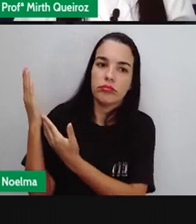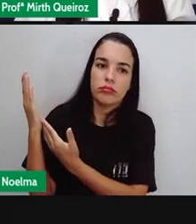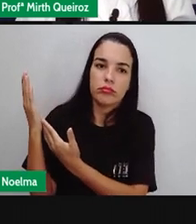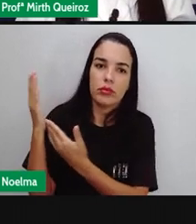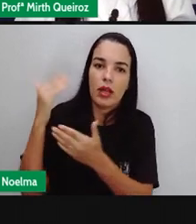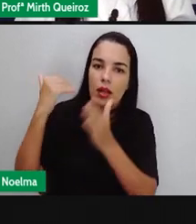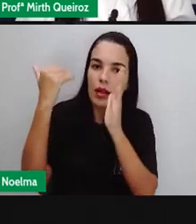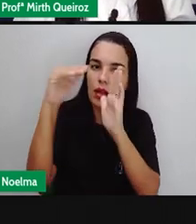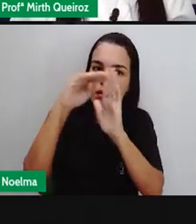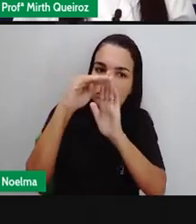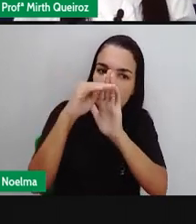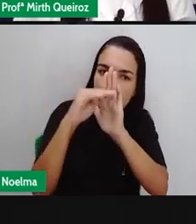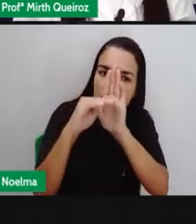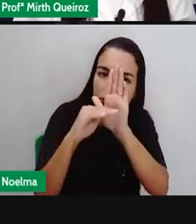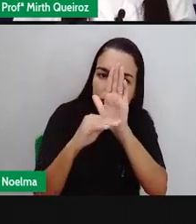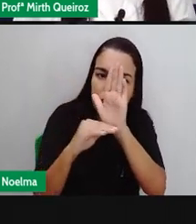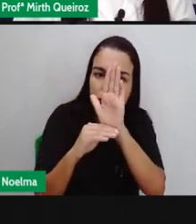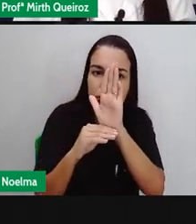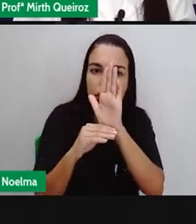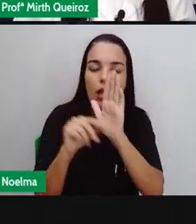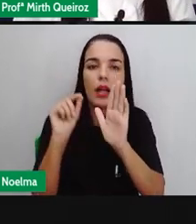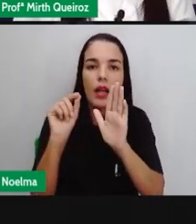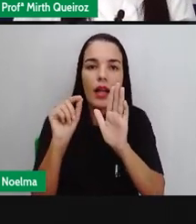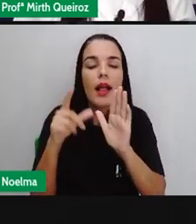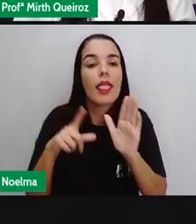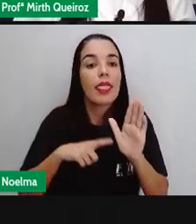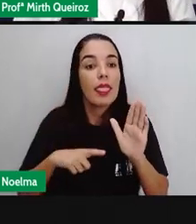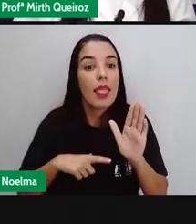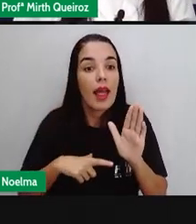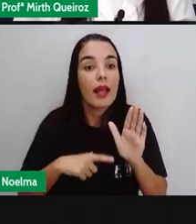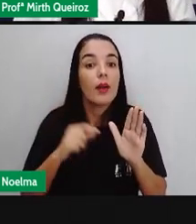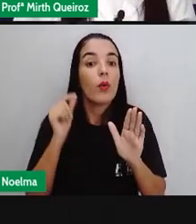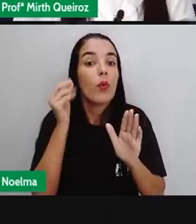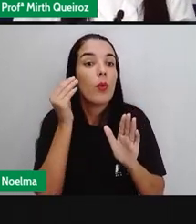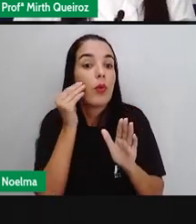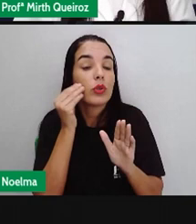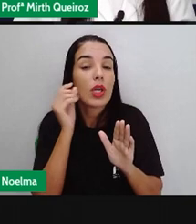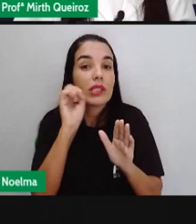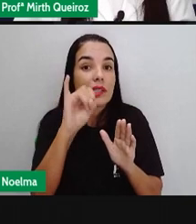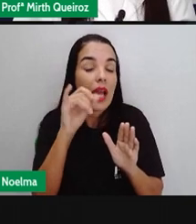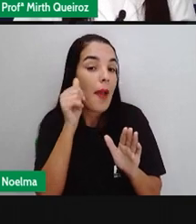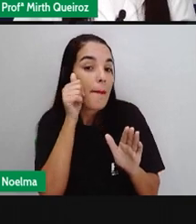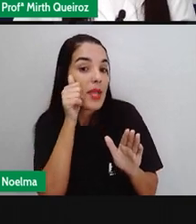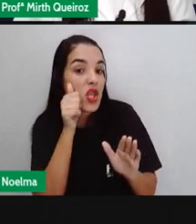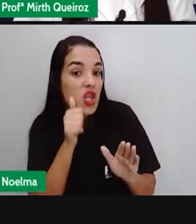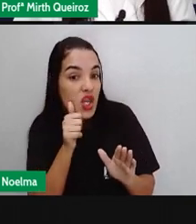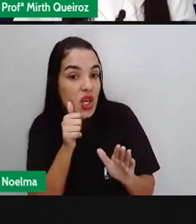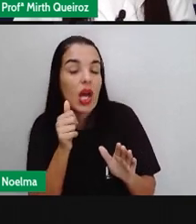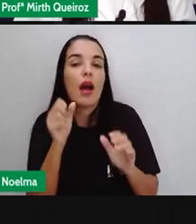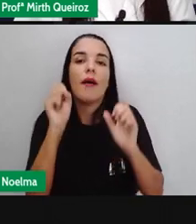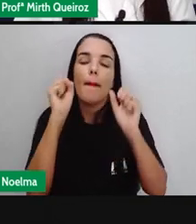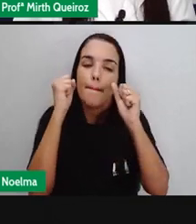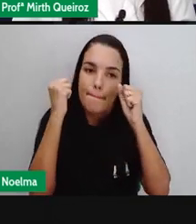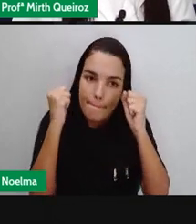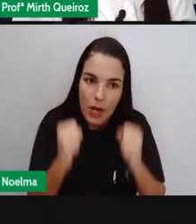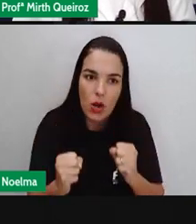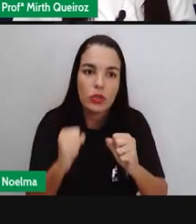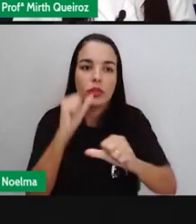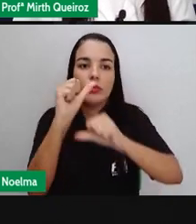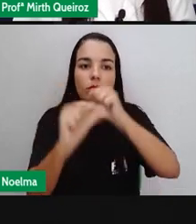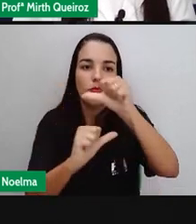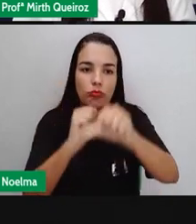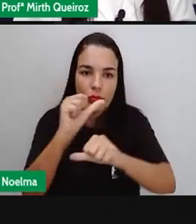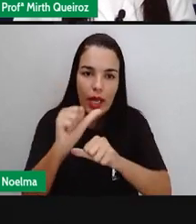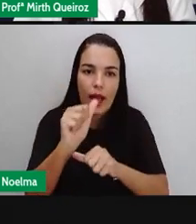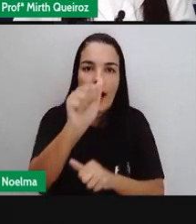contém o relatório elaborado. Agora, a planilha é uma palavra feminina. A planilha. Então, ao invés de anexo, a gente